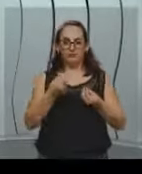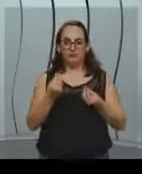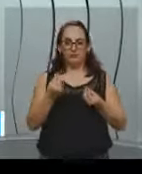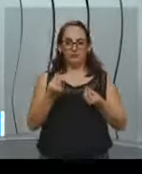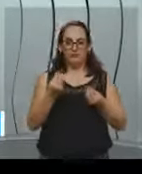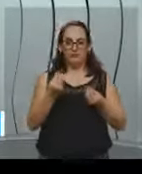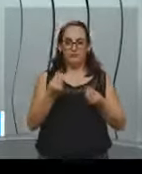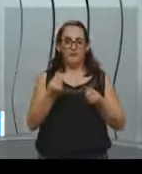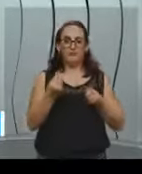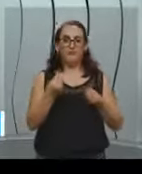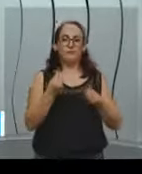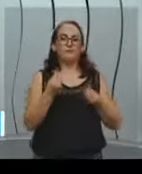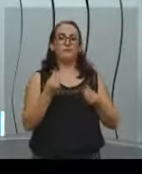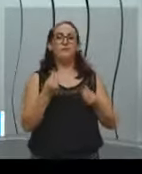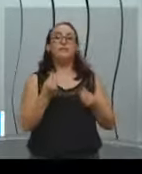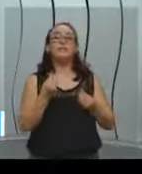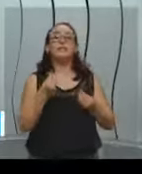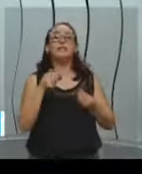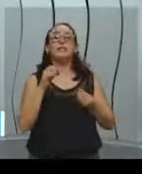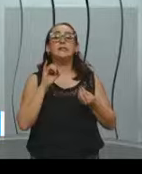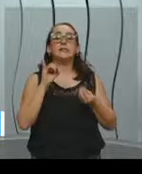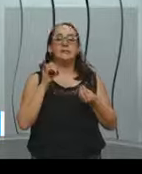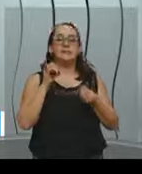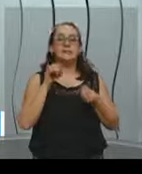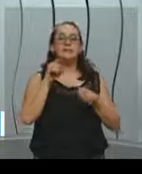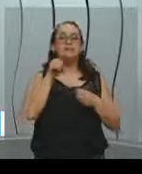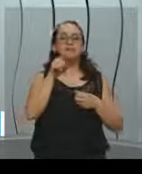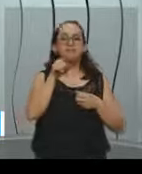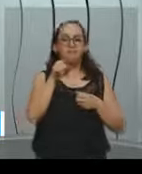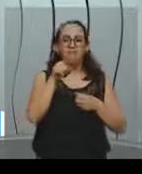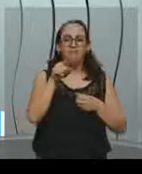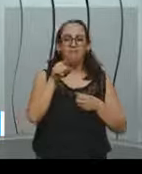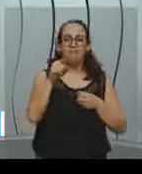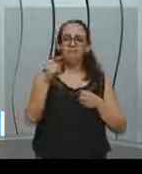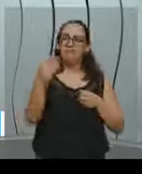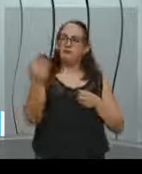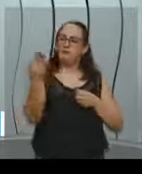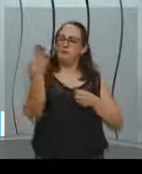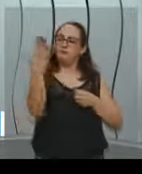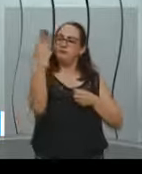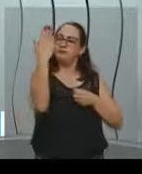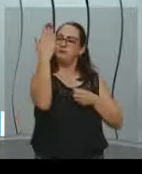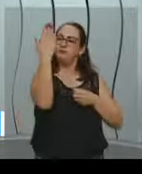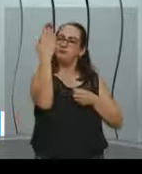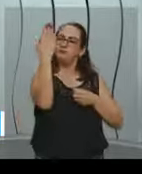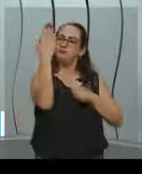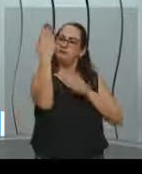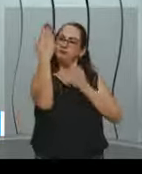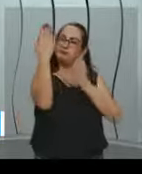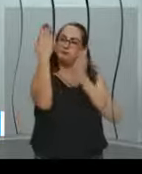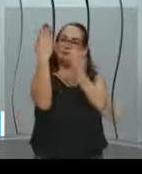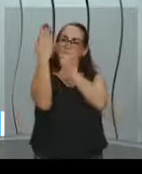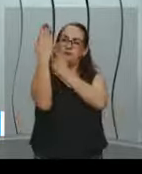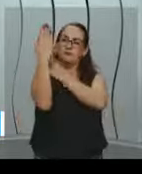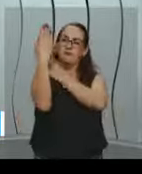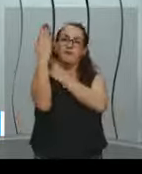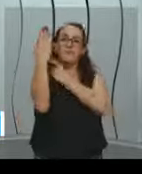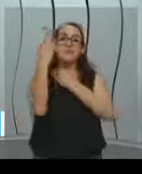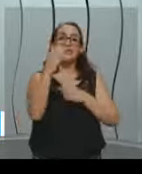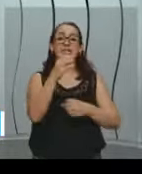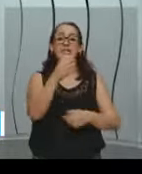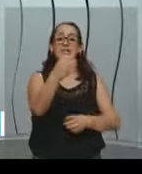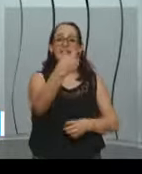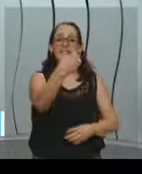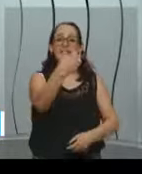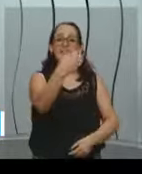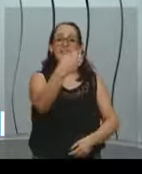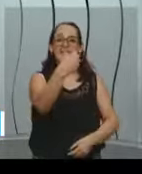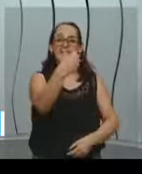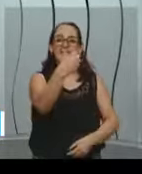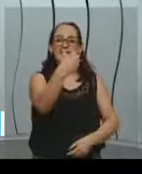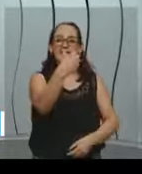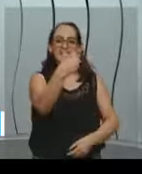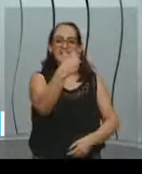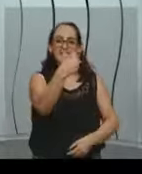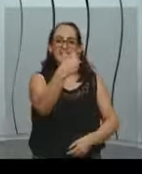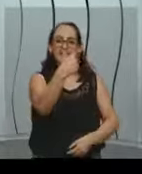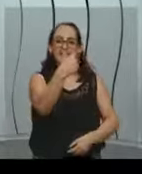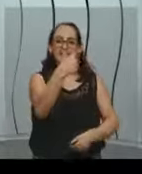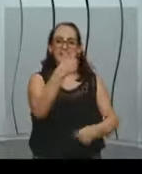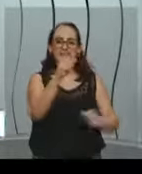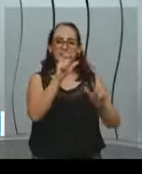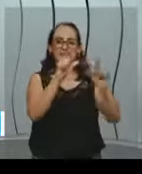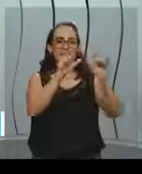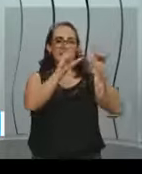colocar de frente aos seus olhos 16 imagens, uma sequência de imagens,